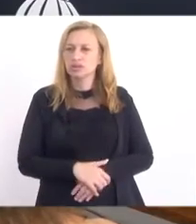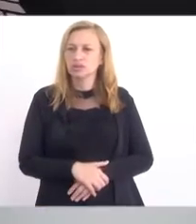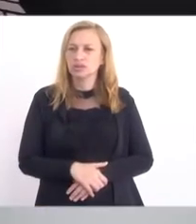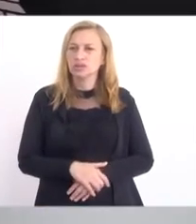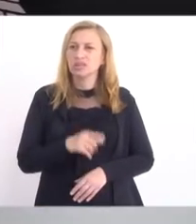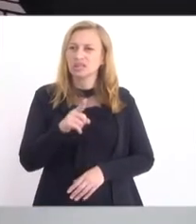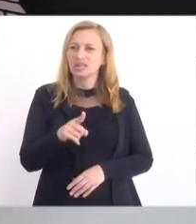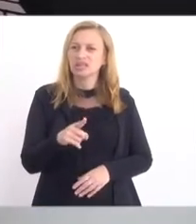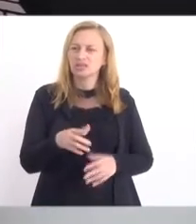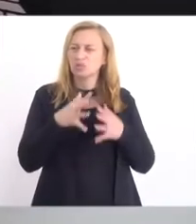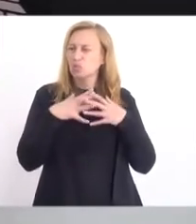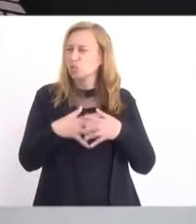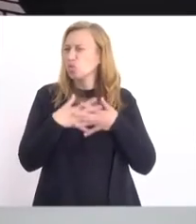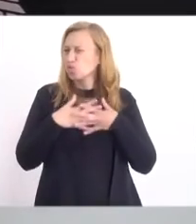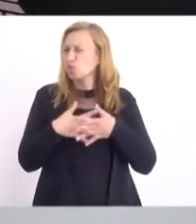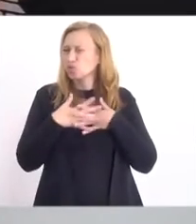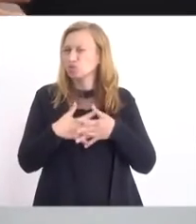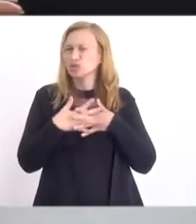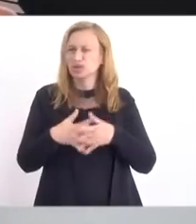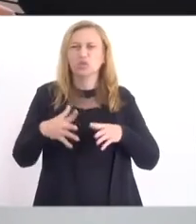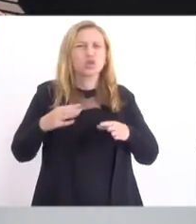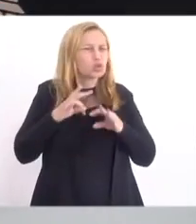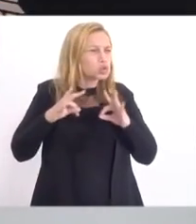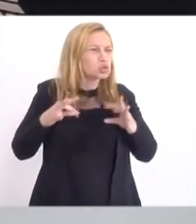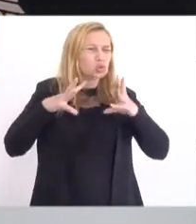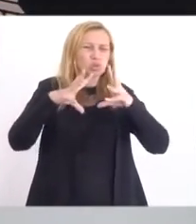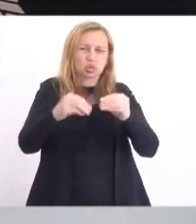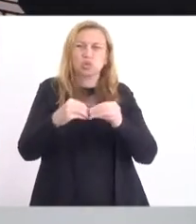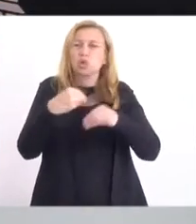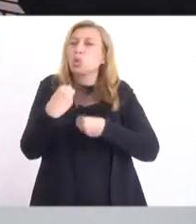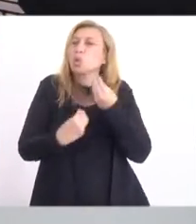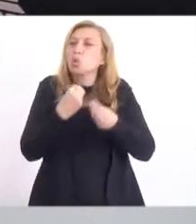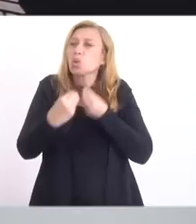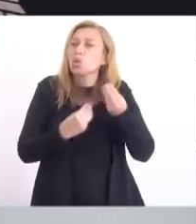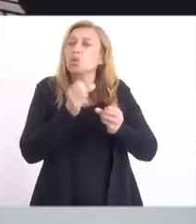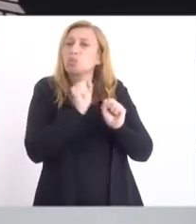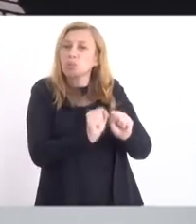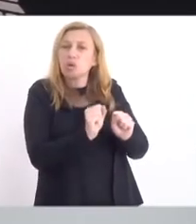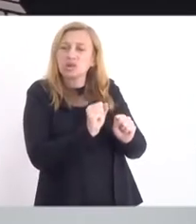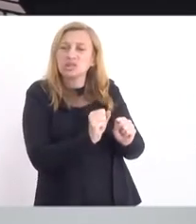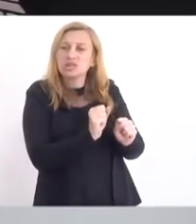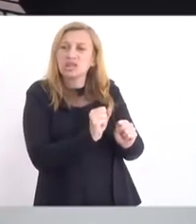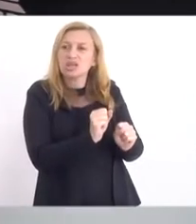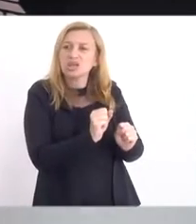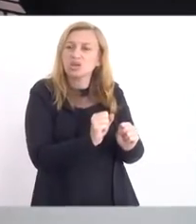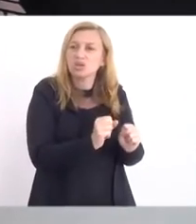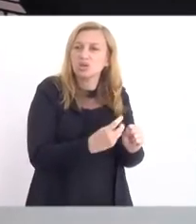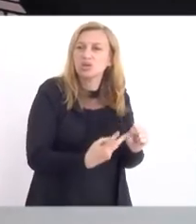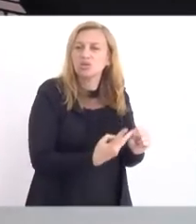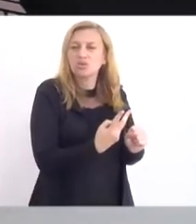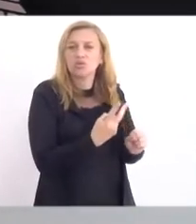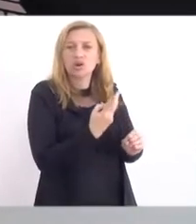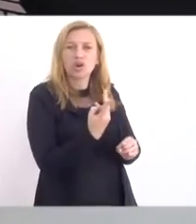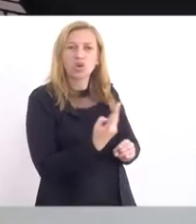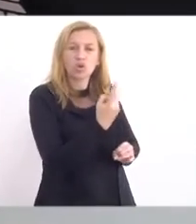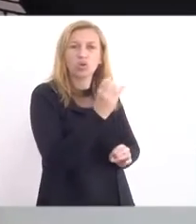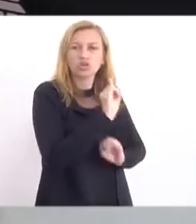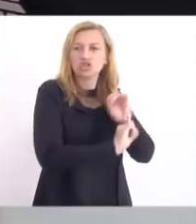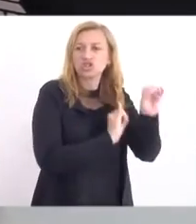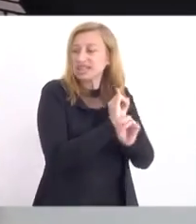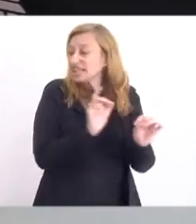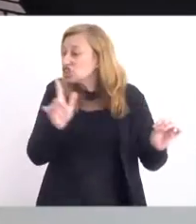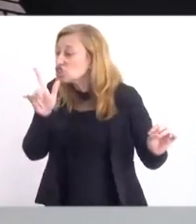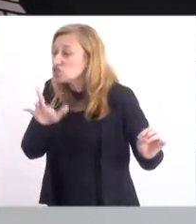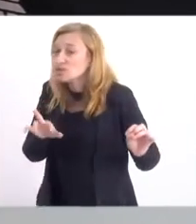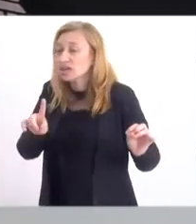um desarranjo nas alíquotas. Como é que você pode ter uma alíquota de internet diferente